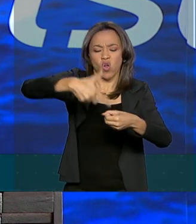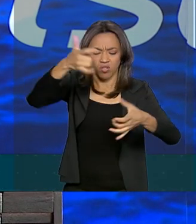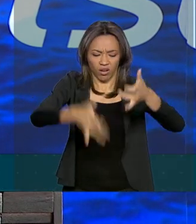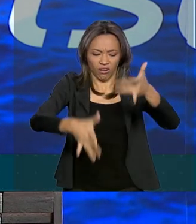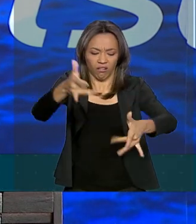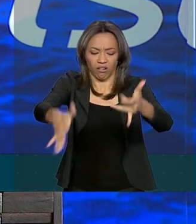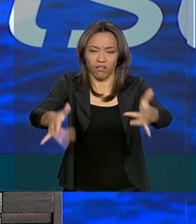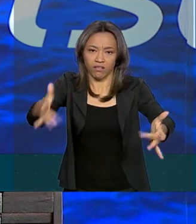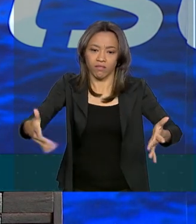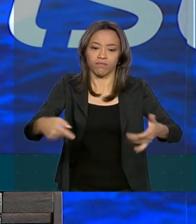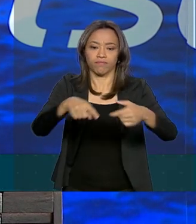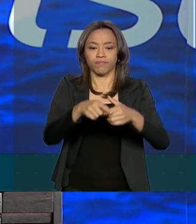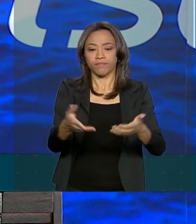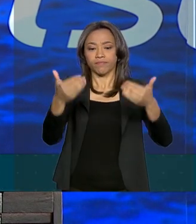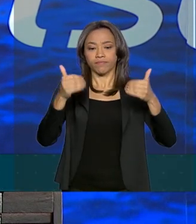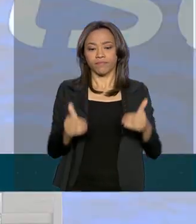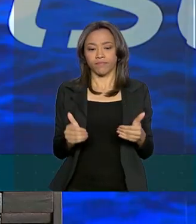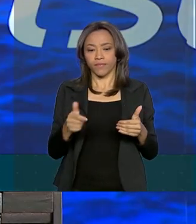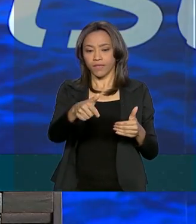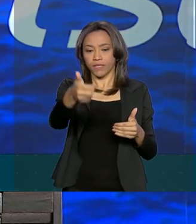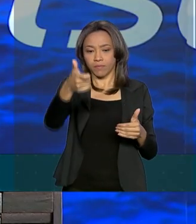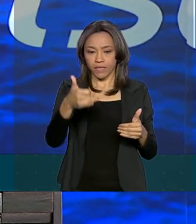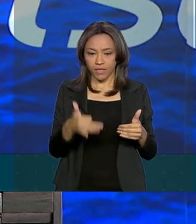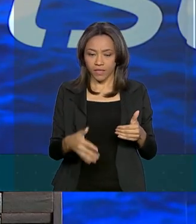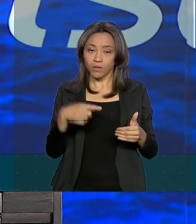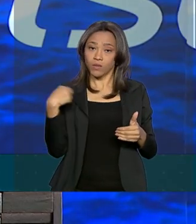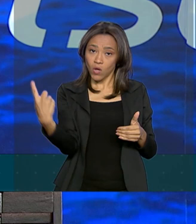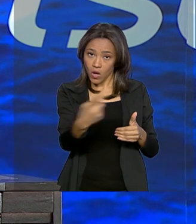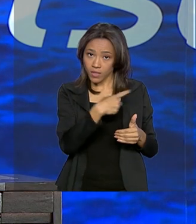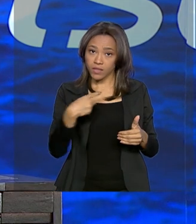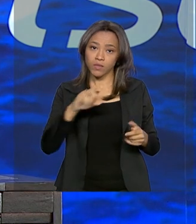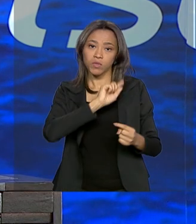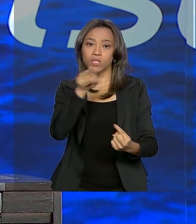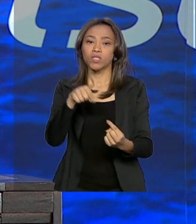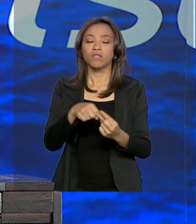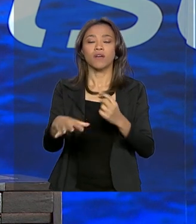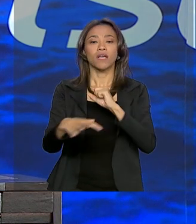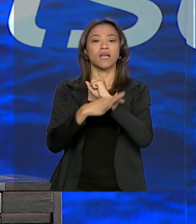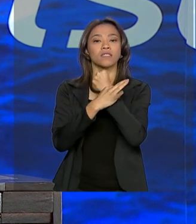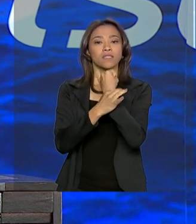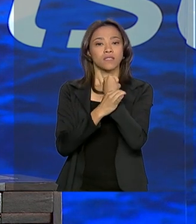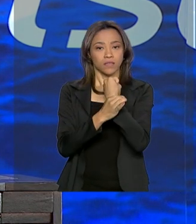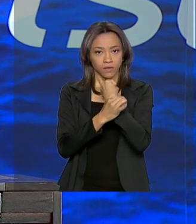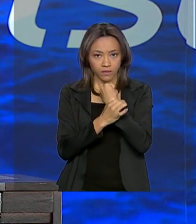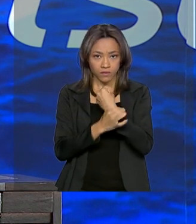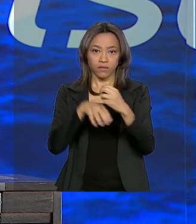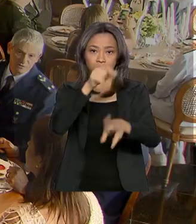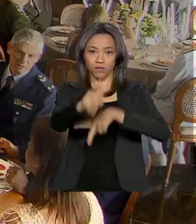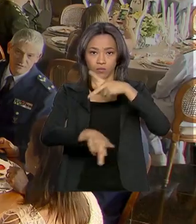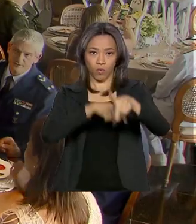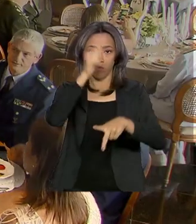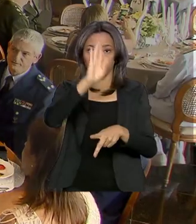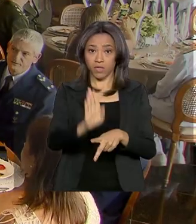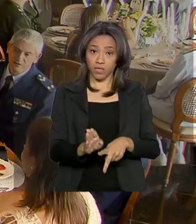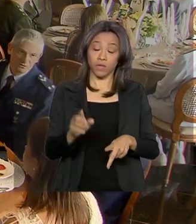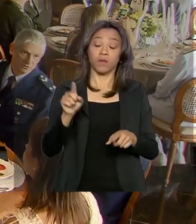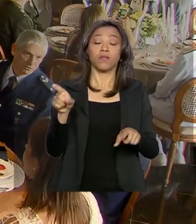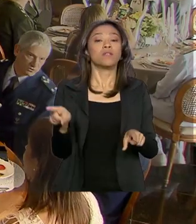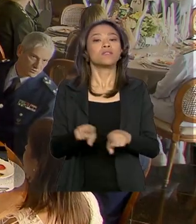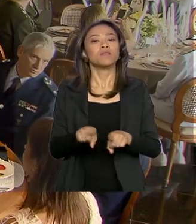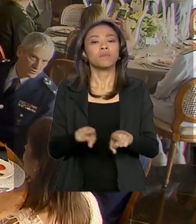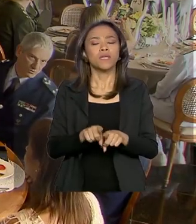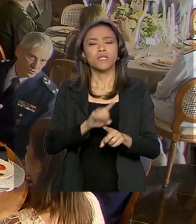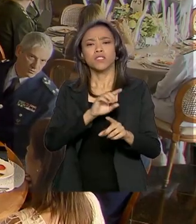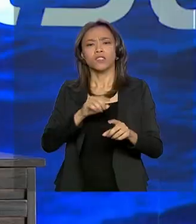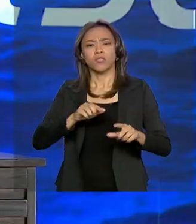alinhadas em prol da garantia do bem-estar do povo brasileiro, motivados em participar da mobilização em busca de